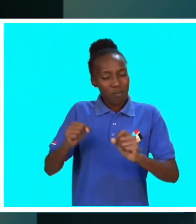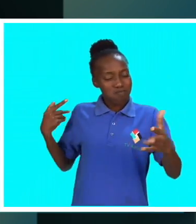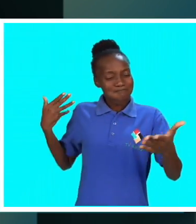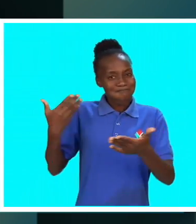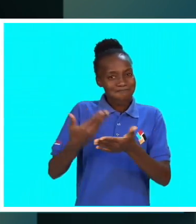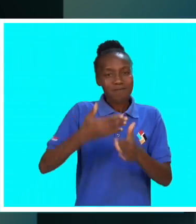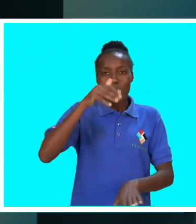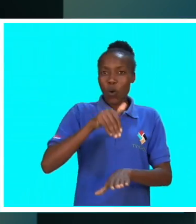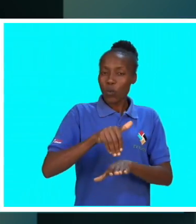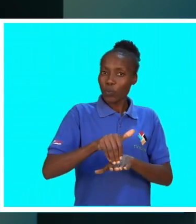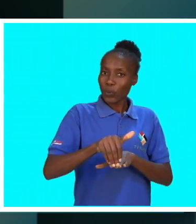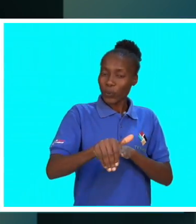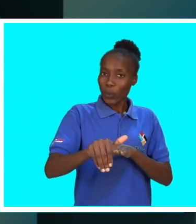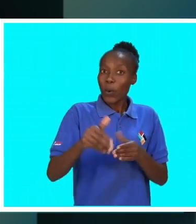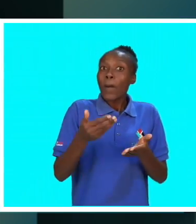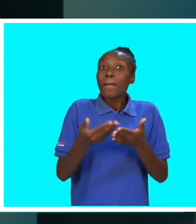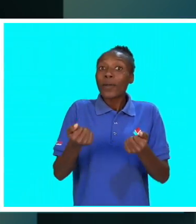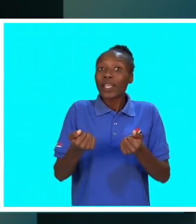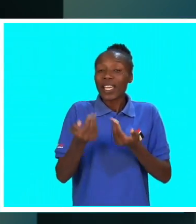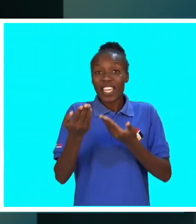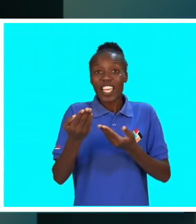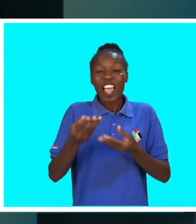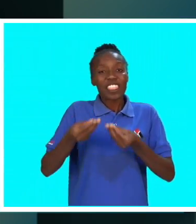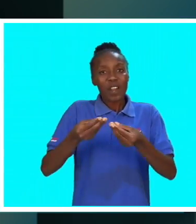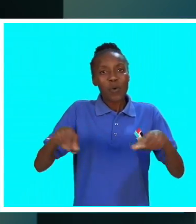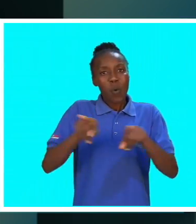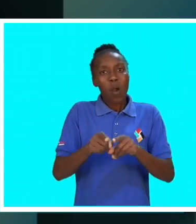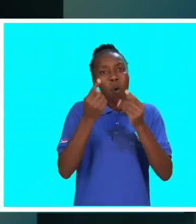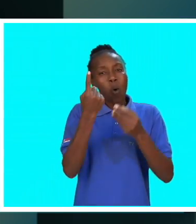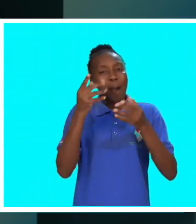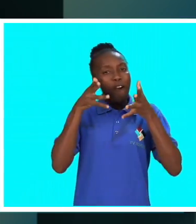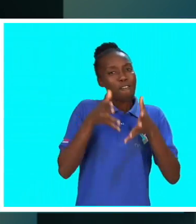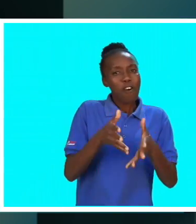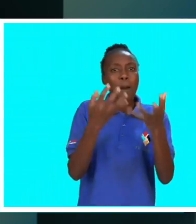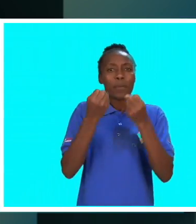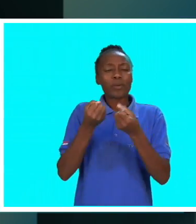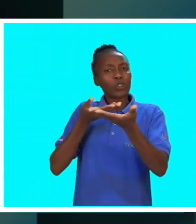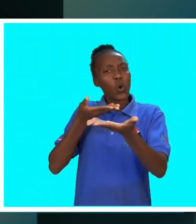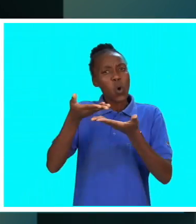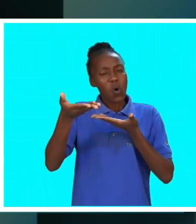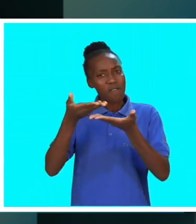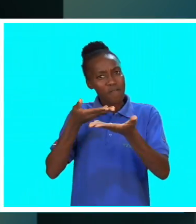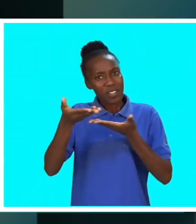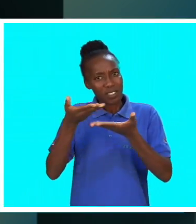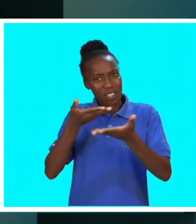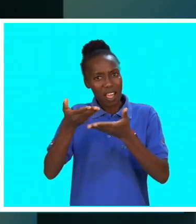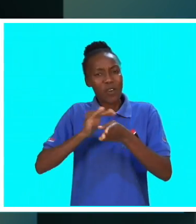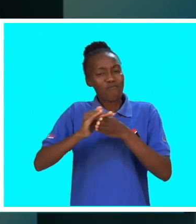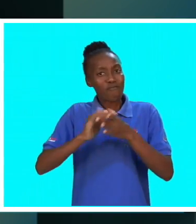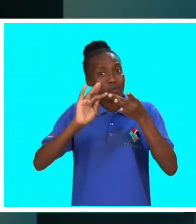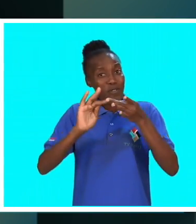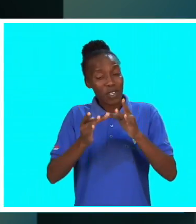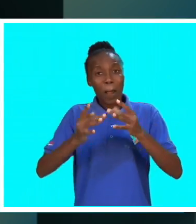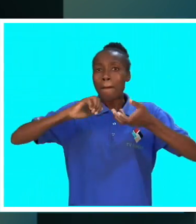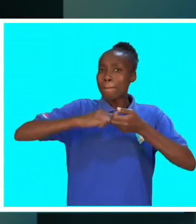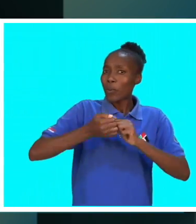deve continuar, porque dá-nos uma plataforma onde podemos conversar sobre os problemas, os